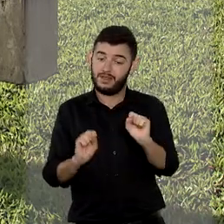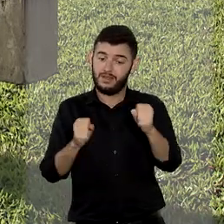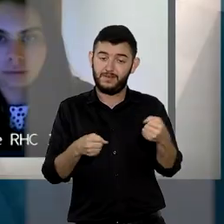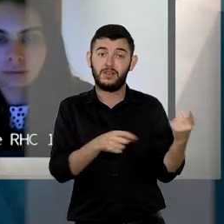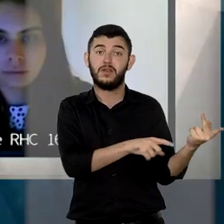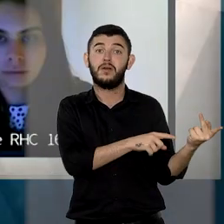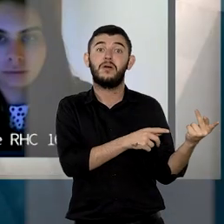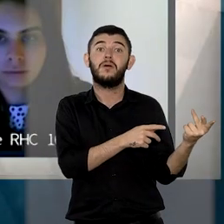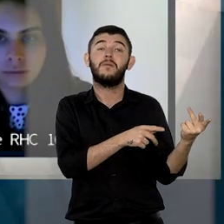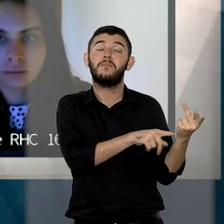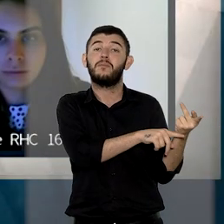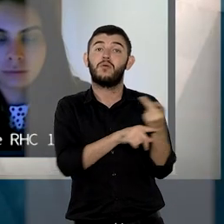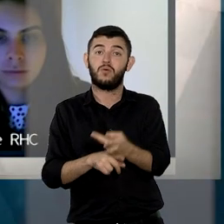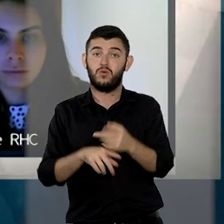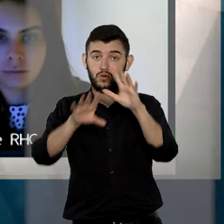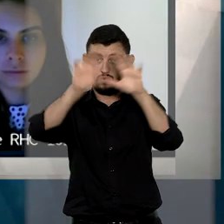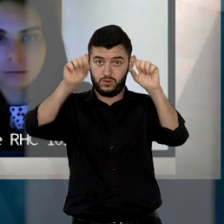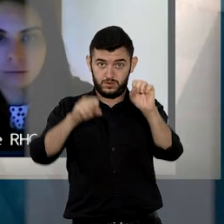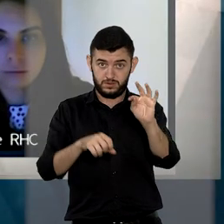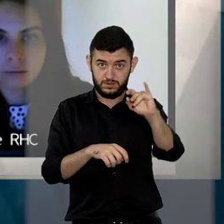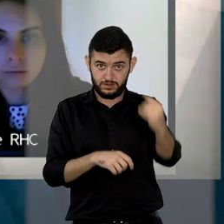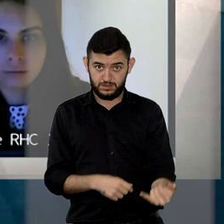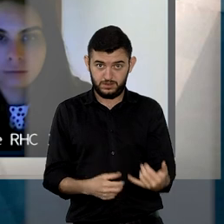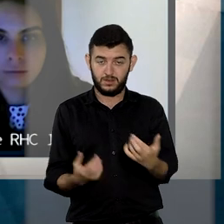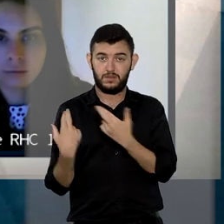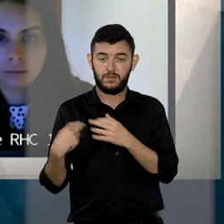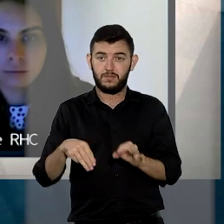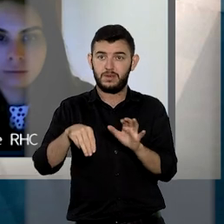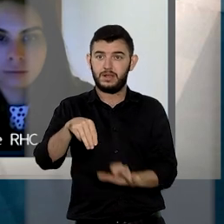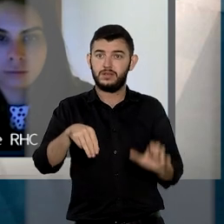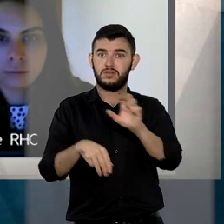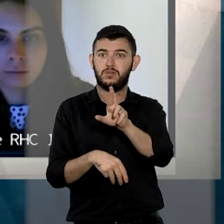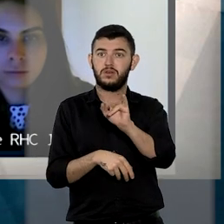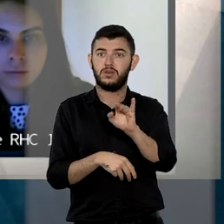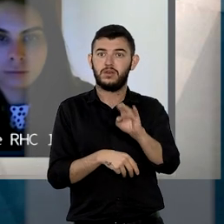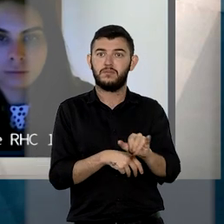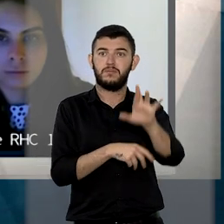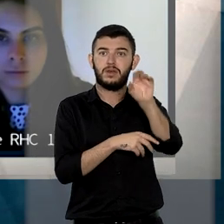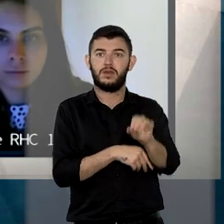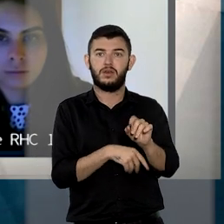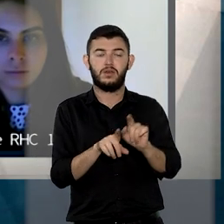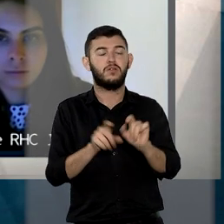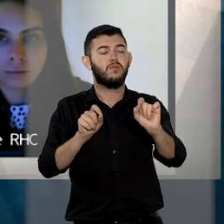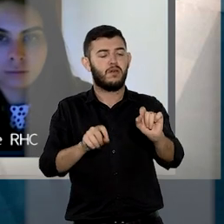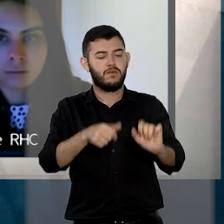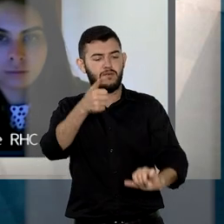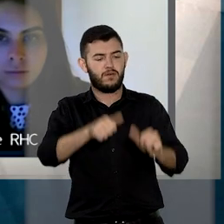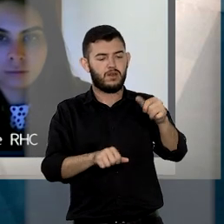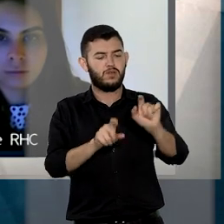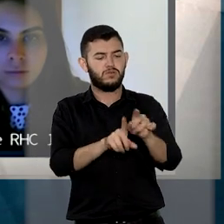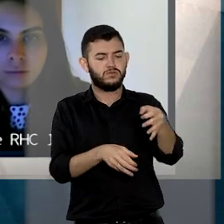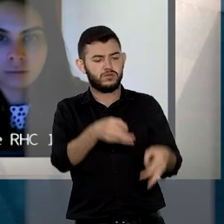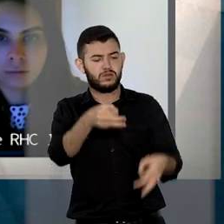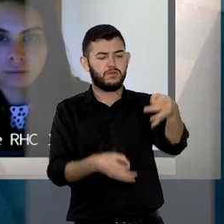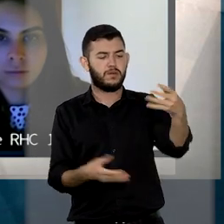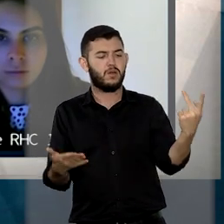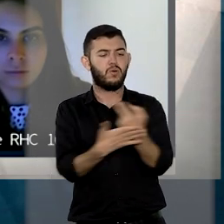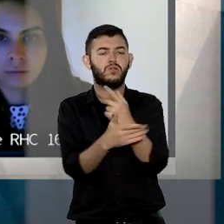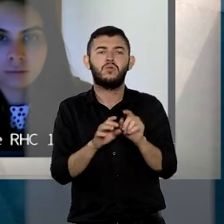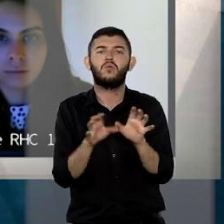STJ. O relator, ministro Ribeiro Dantas, mencionou o julgado recente em que a sexta turma do tribunal